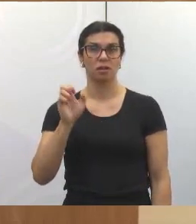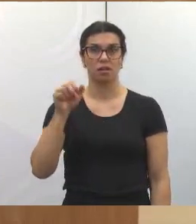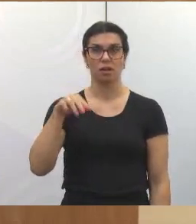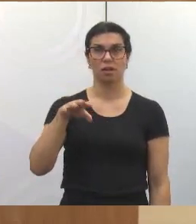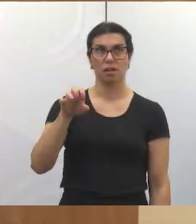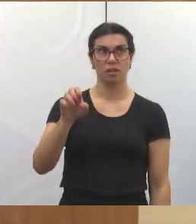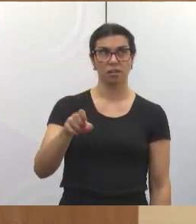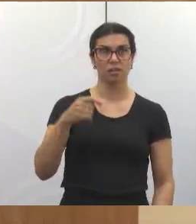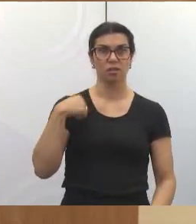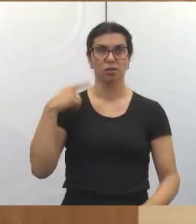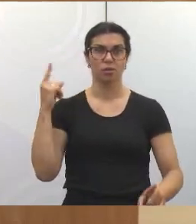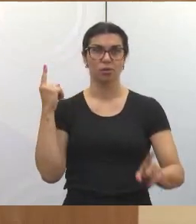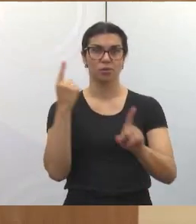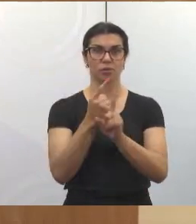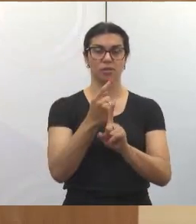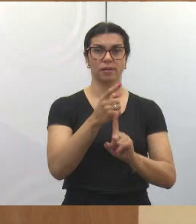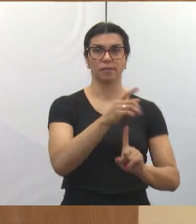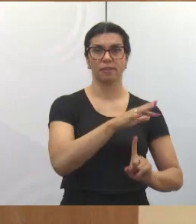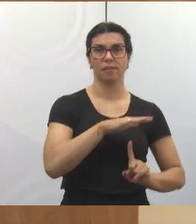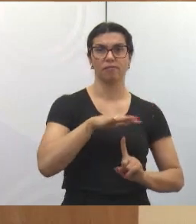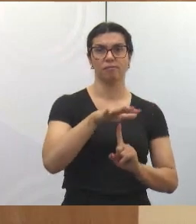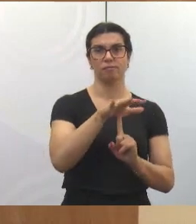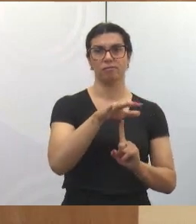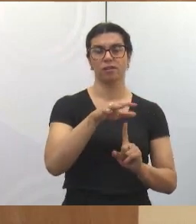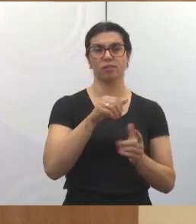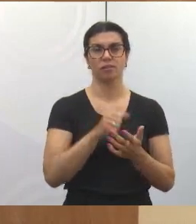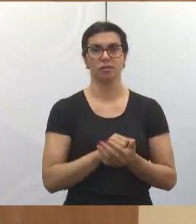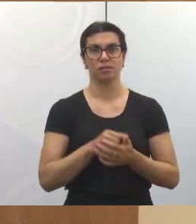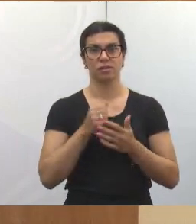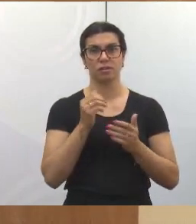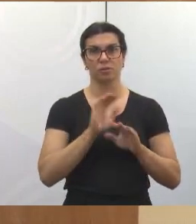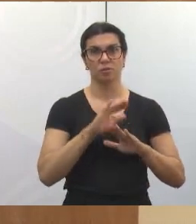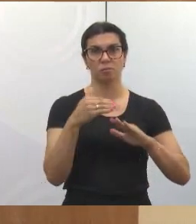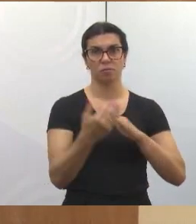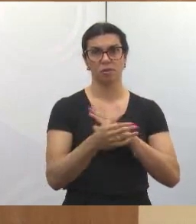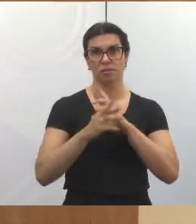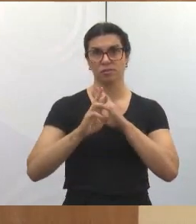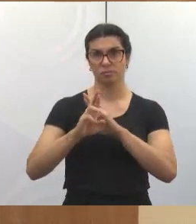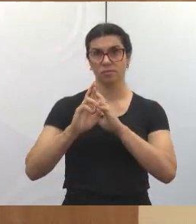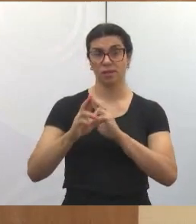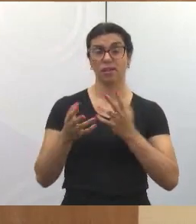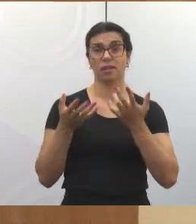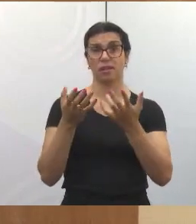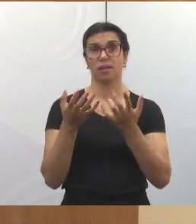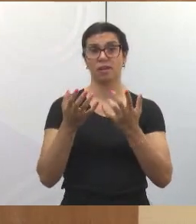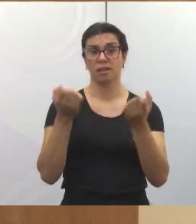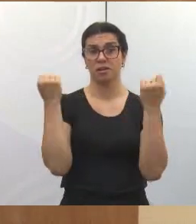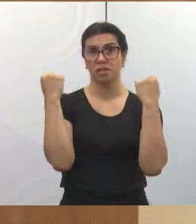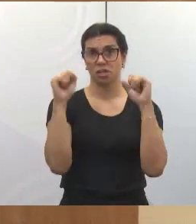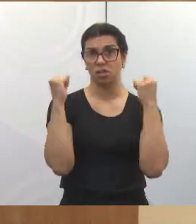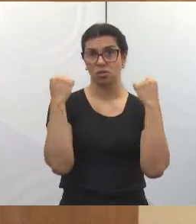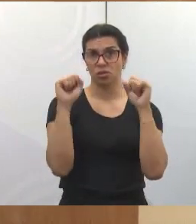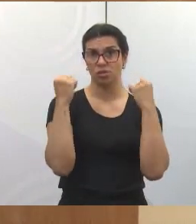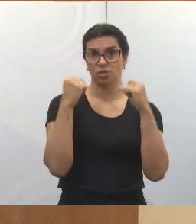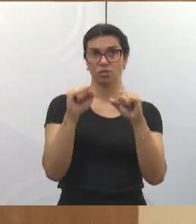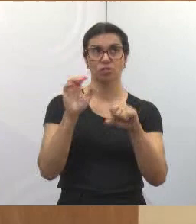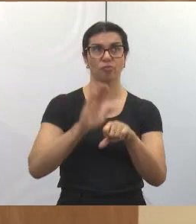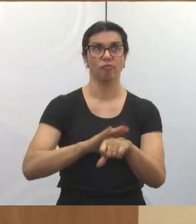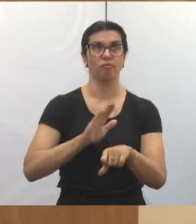Marlene lá na feira do Esperança, e ela estava me falando que ela queria fazer hidroginástica, tem lá um probleminha